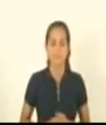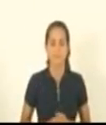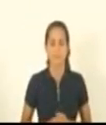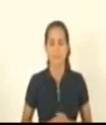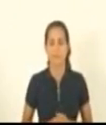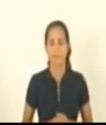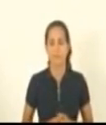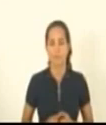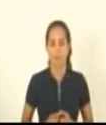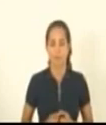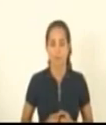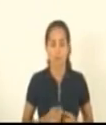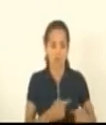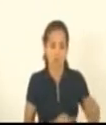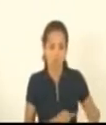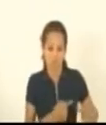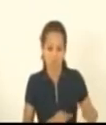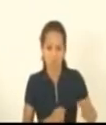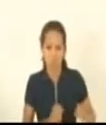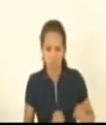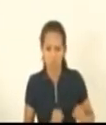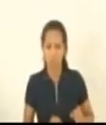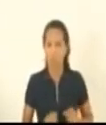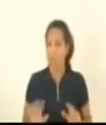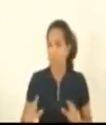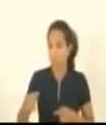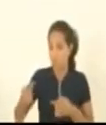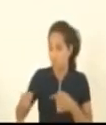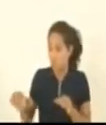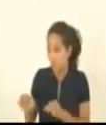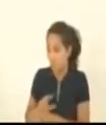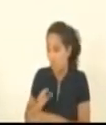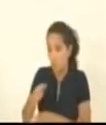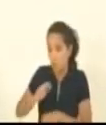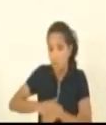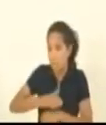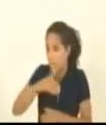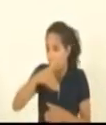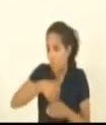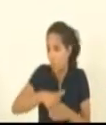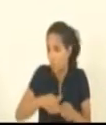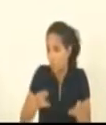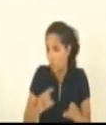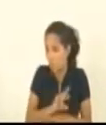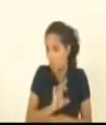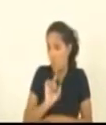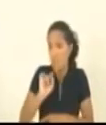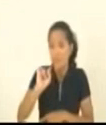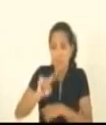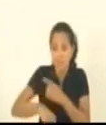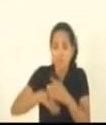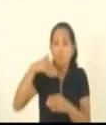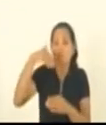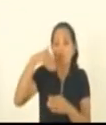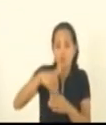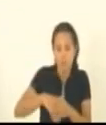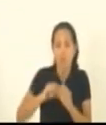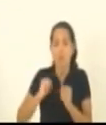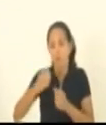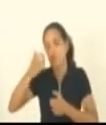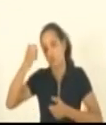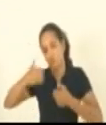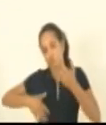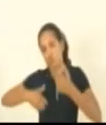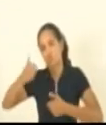Em discussão pela ordem, presidente. Não, já terminou a discussão, ela está em votação. Só após a votação que pode fazer a justificativa de